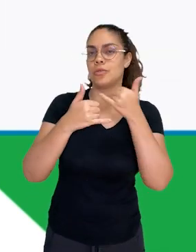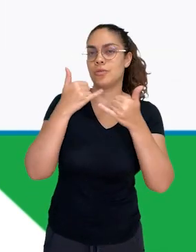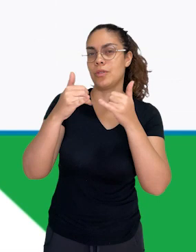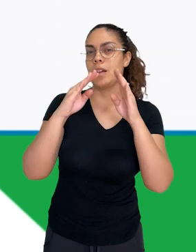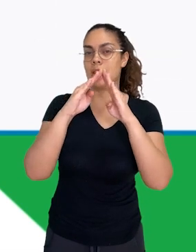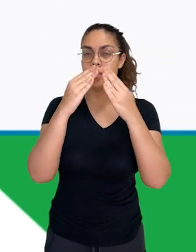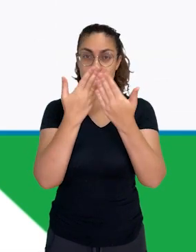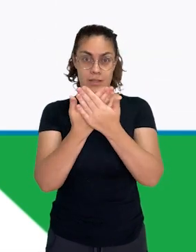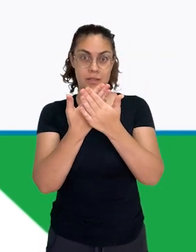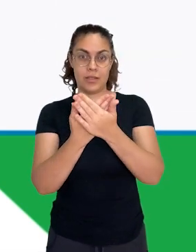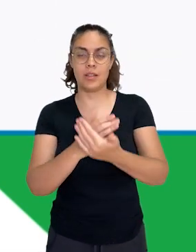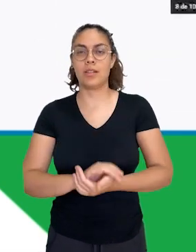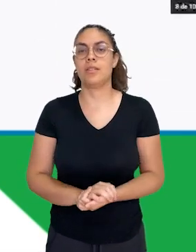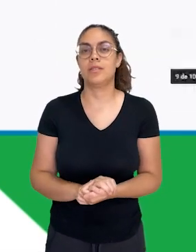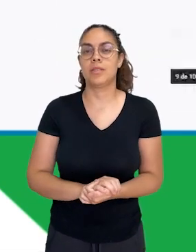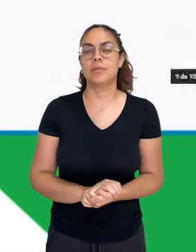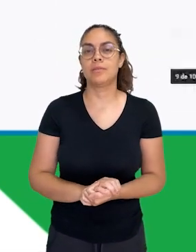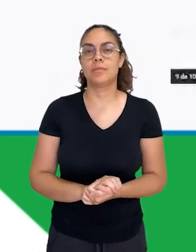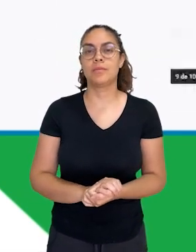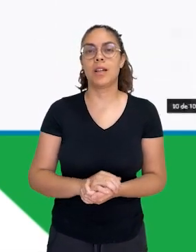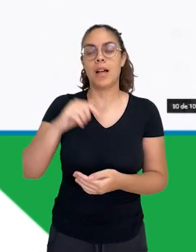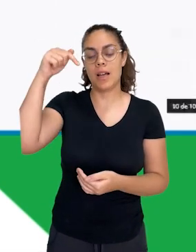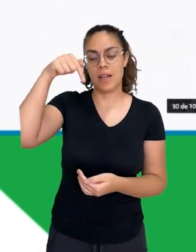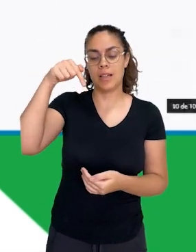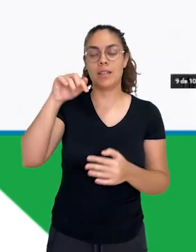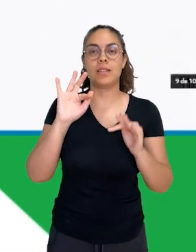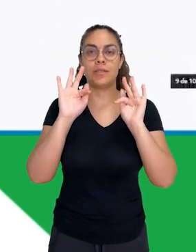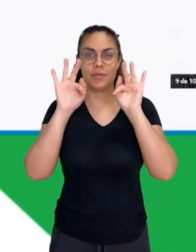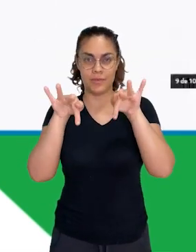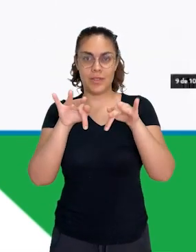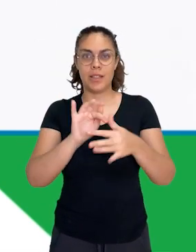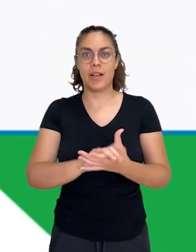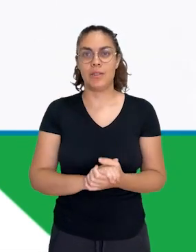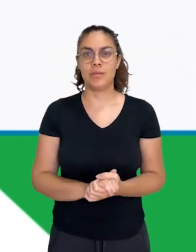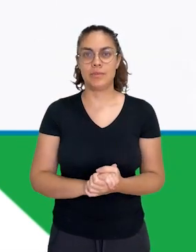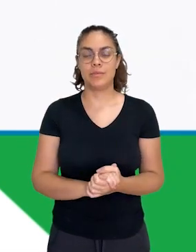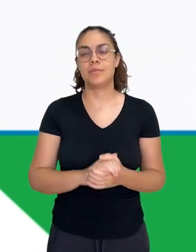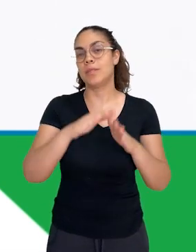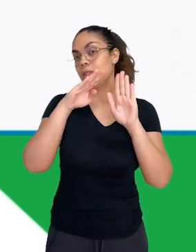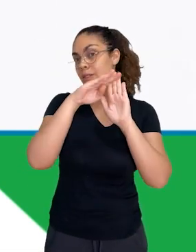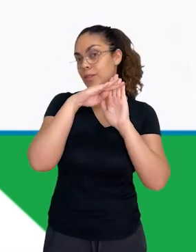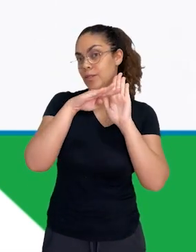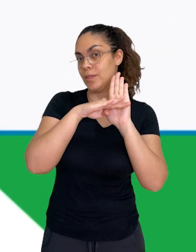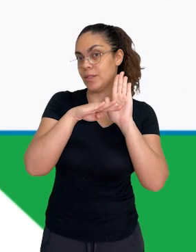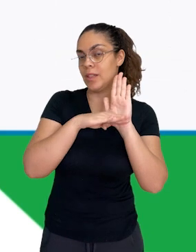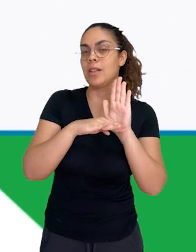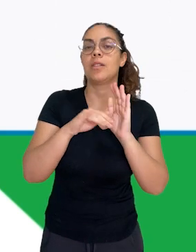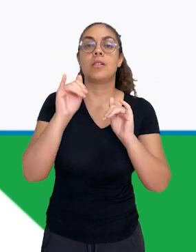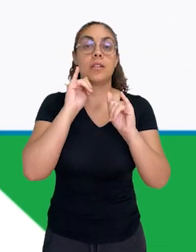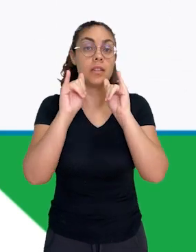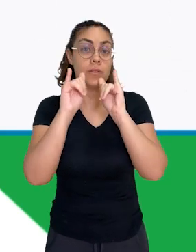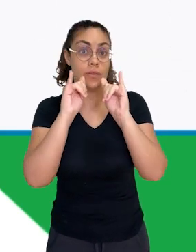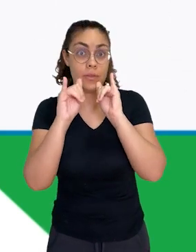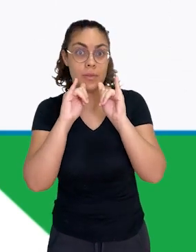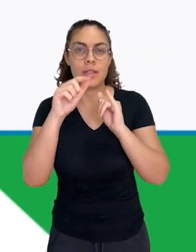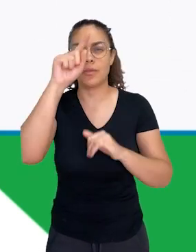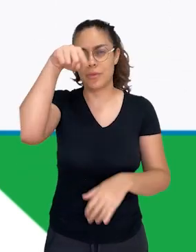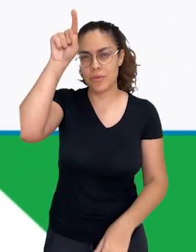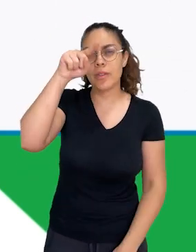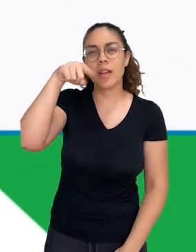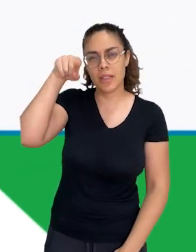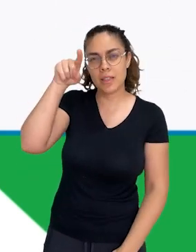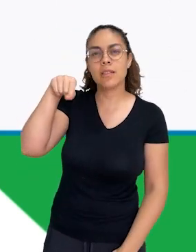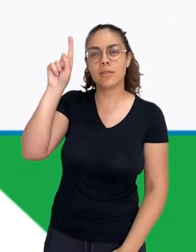recurso lá aí na sua sala de híbrida, nós estamos deixando aqui no finalzinho do nosso roteiro algumas informações, um